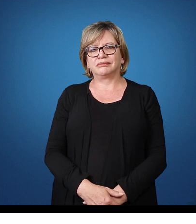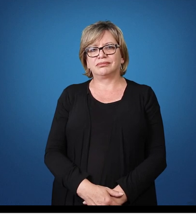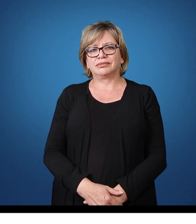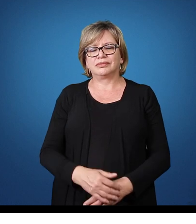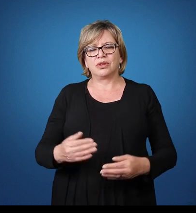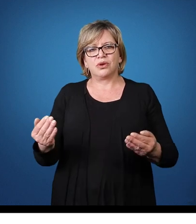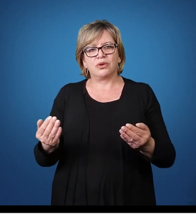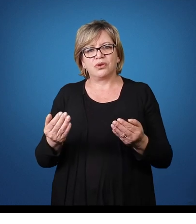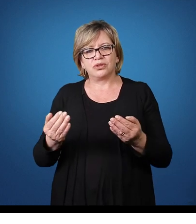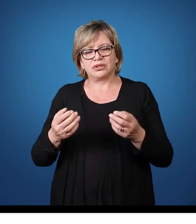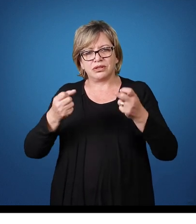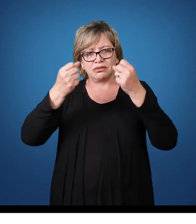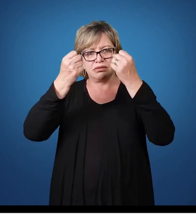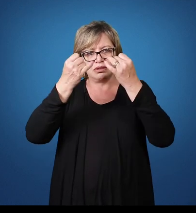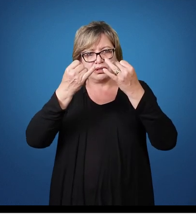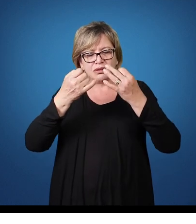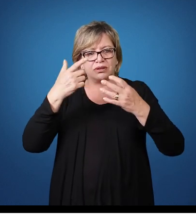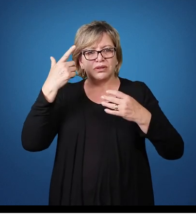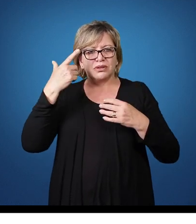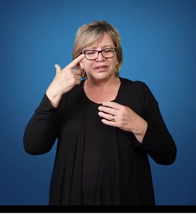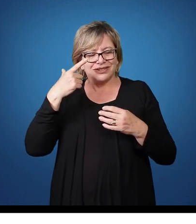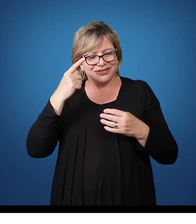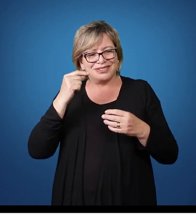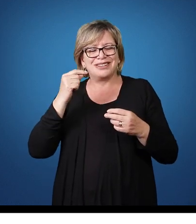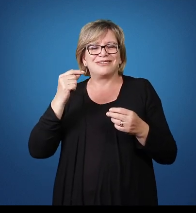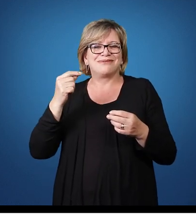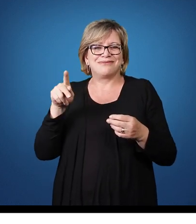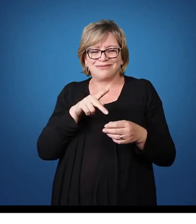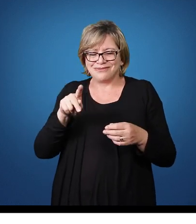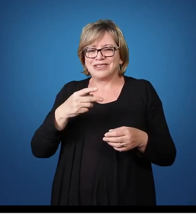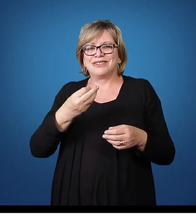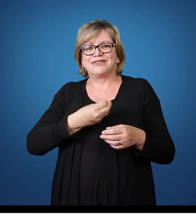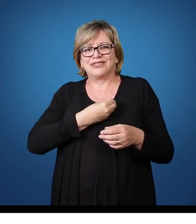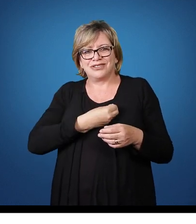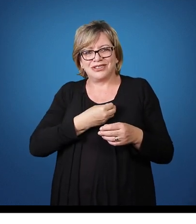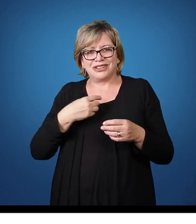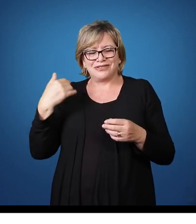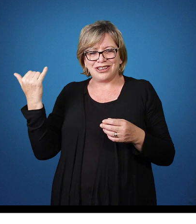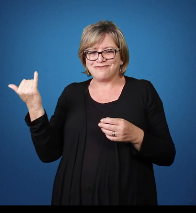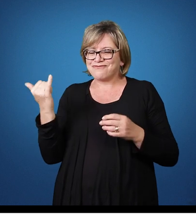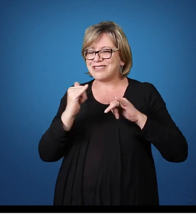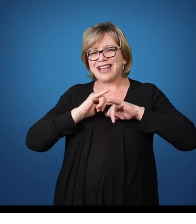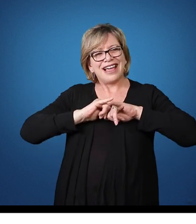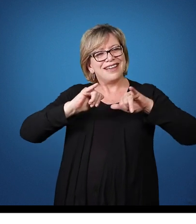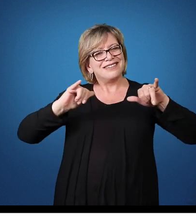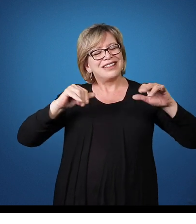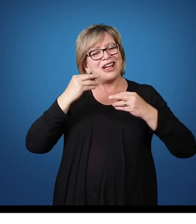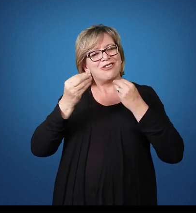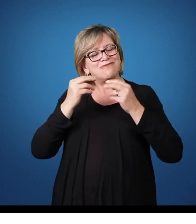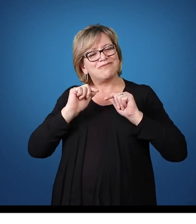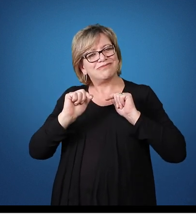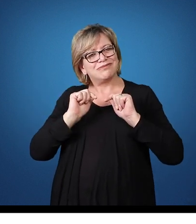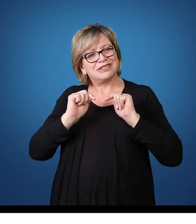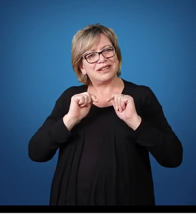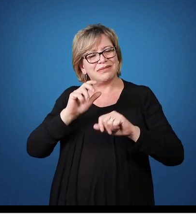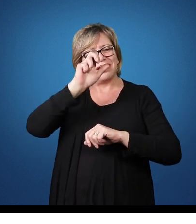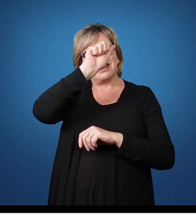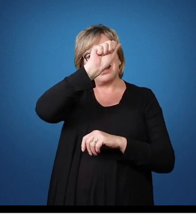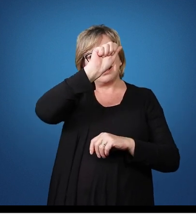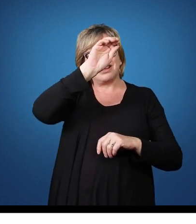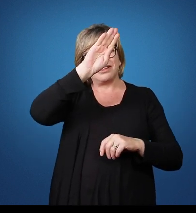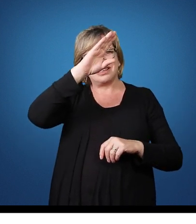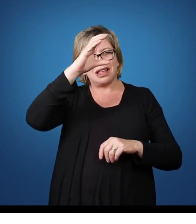Contamos novamente com a colaboração da professora Juscelene Ela vai nos contar como ela trabalha a